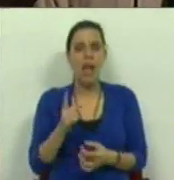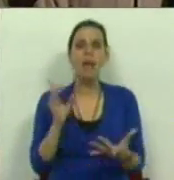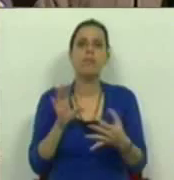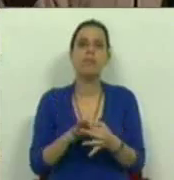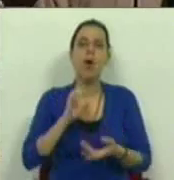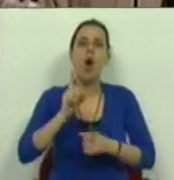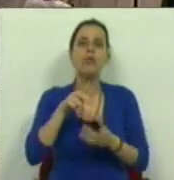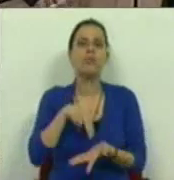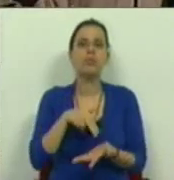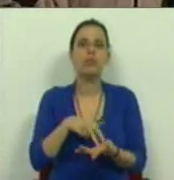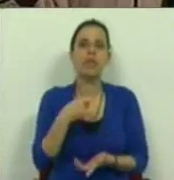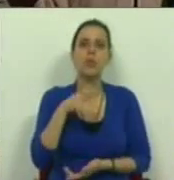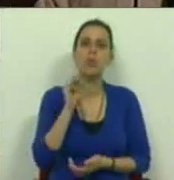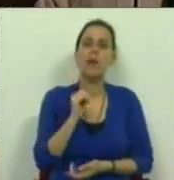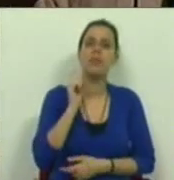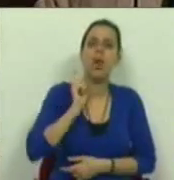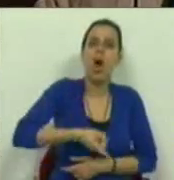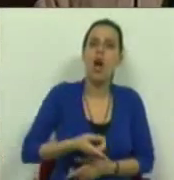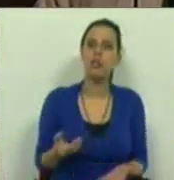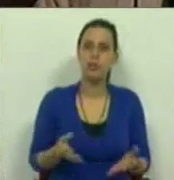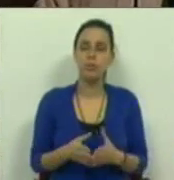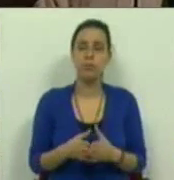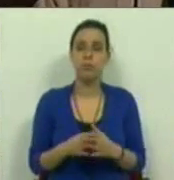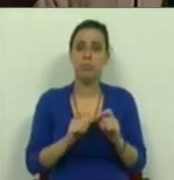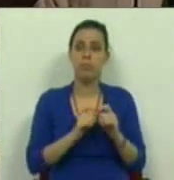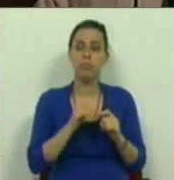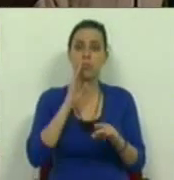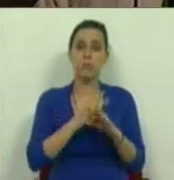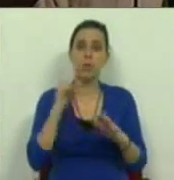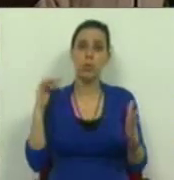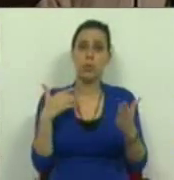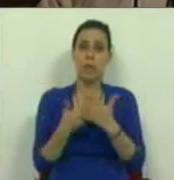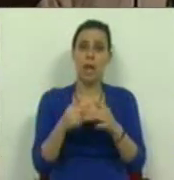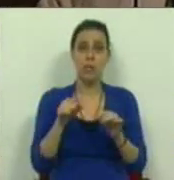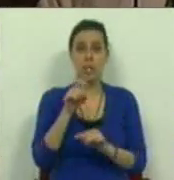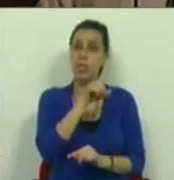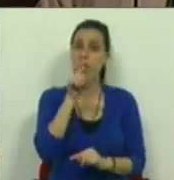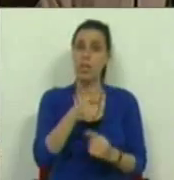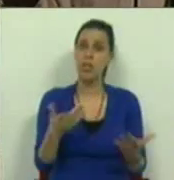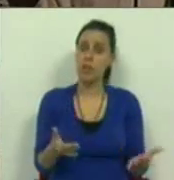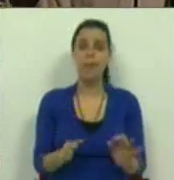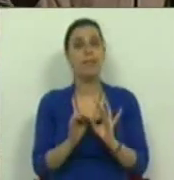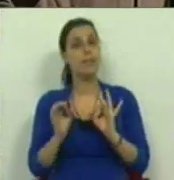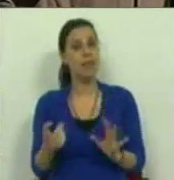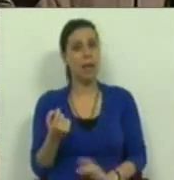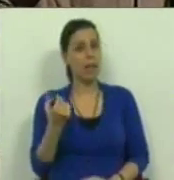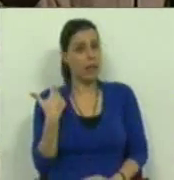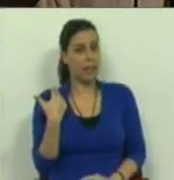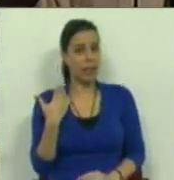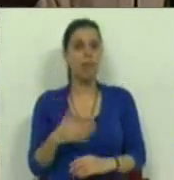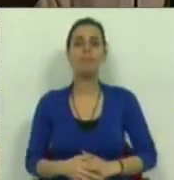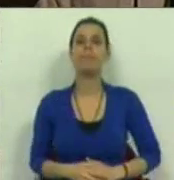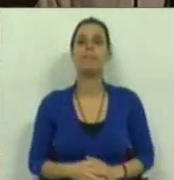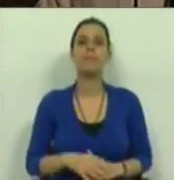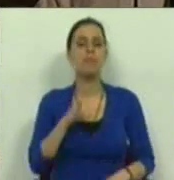no que tinha sido a posição do Partido Socialista ao longo dos anos sobre esta questão e também, mais recentemente,